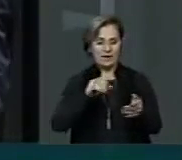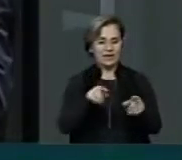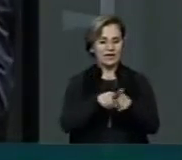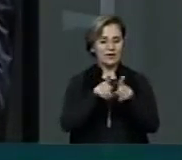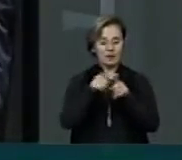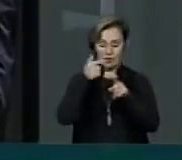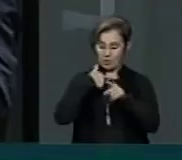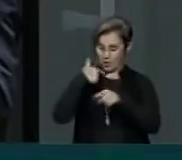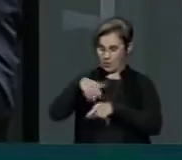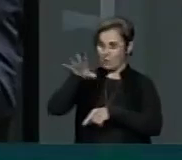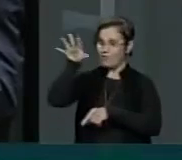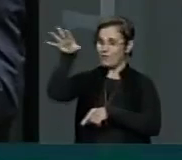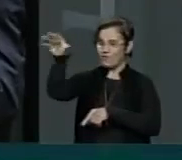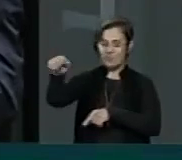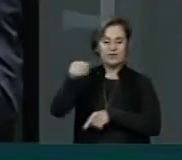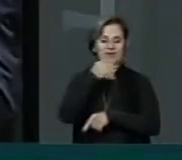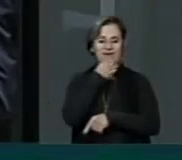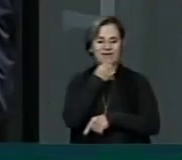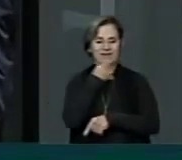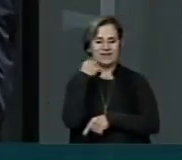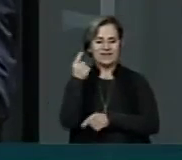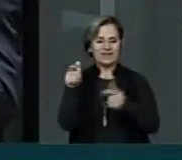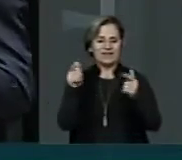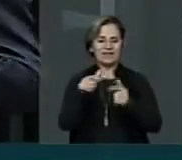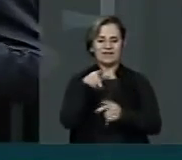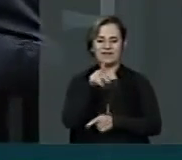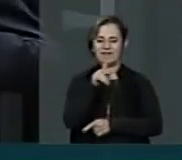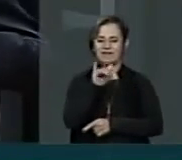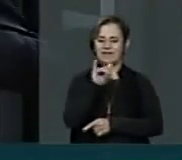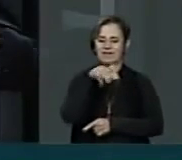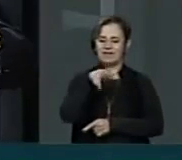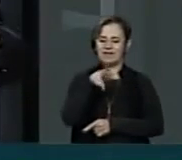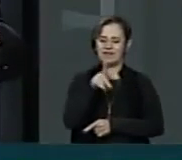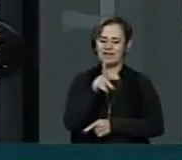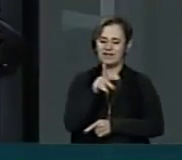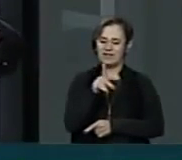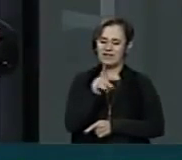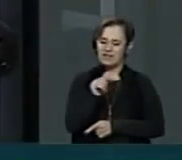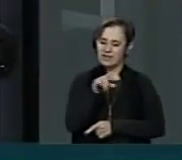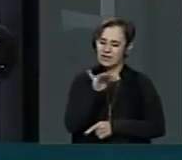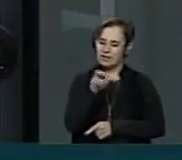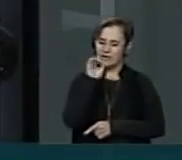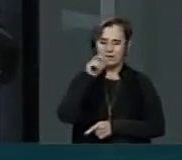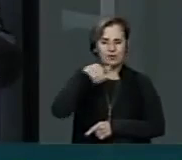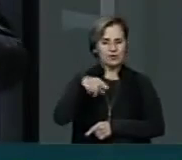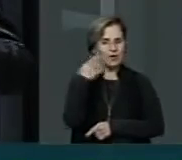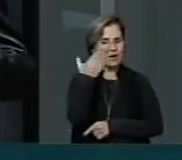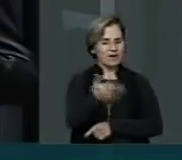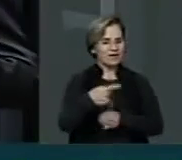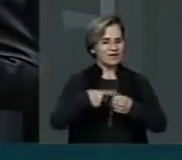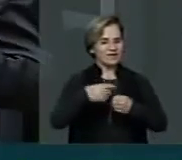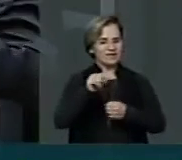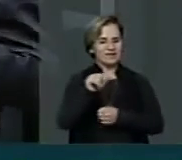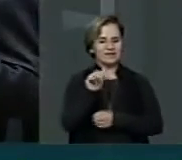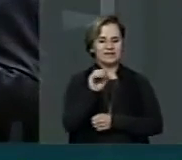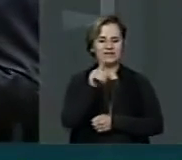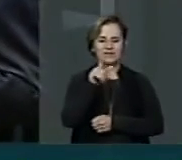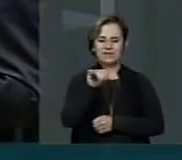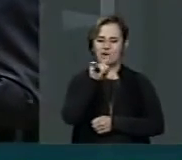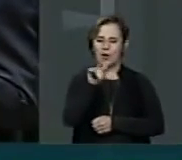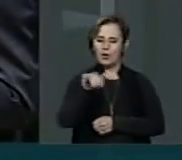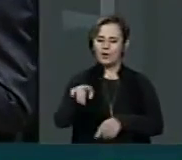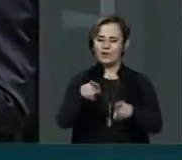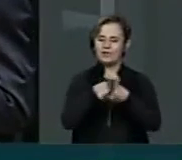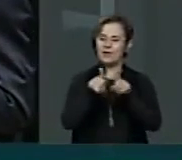eu que fui buscar o Norris Cole em Kingston, capital da Jamaica, para levar no chão para São Luís. Assim como eu levei o Gregor Eisekis, eu